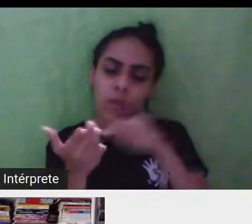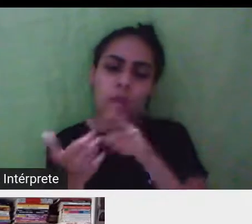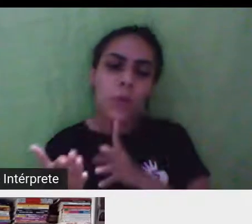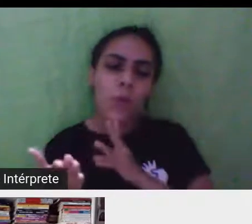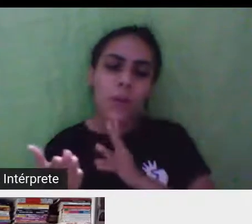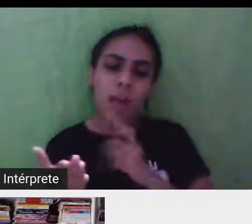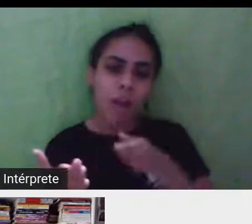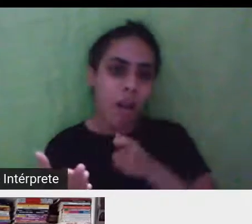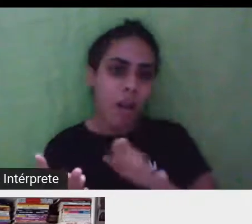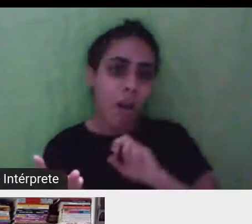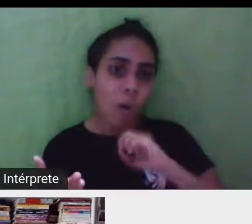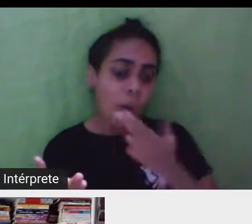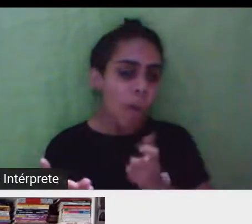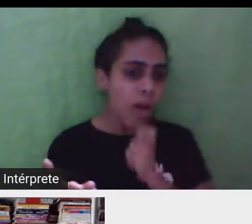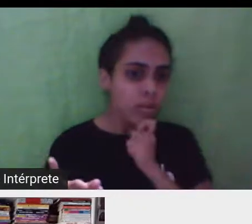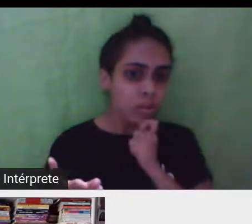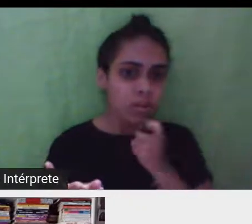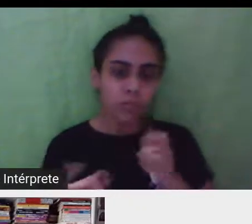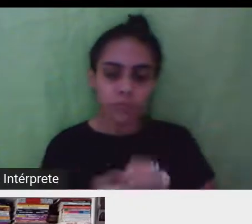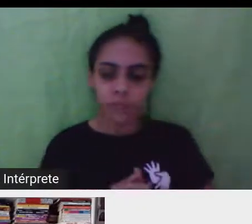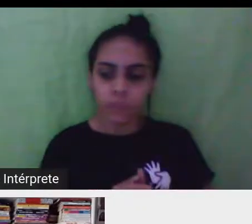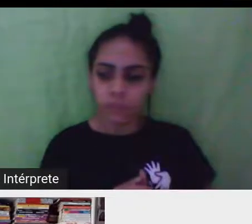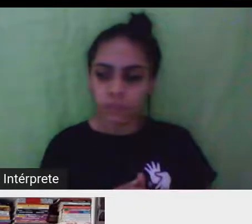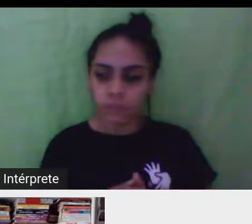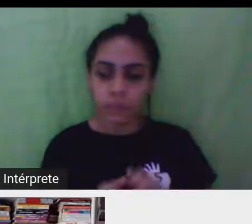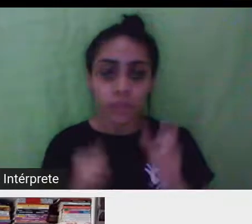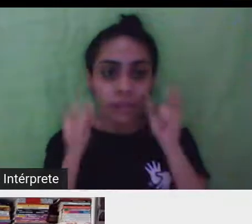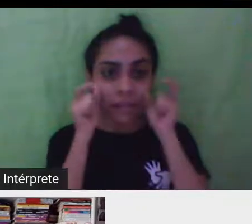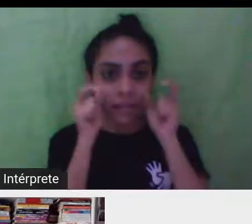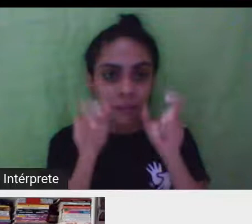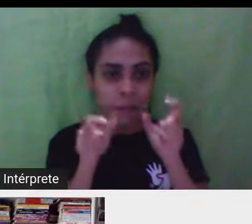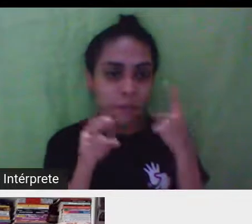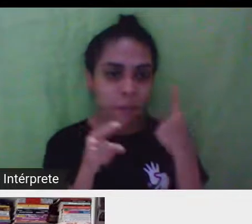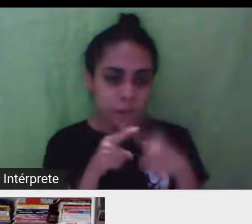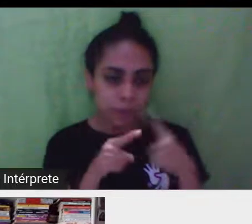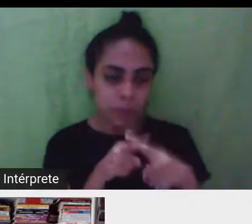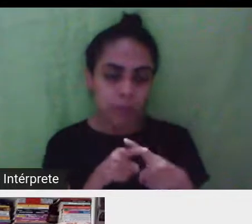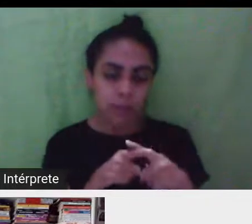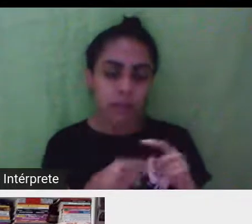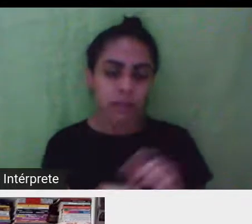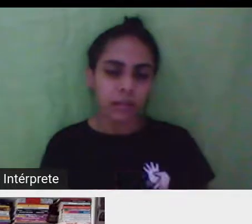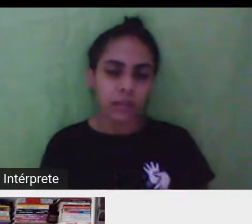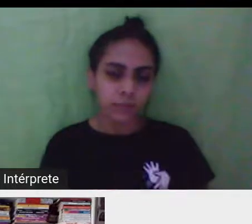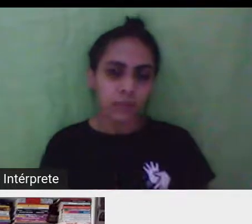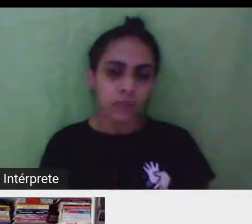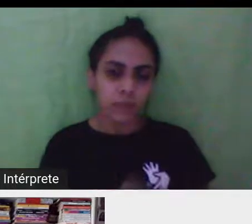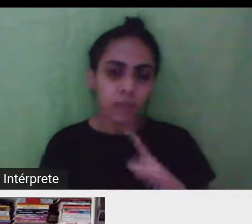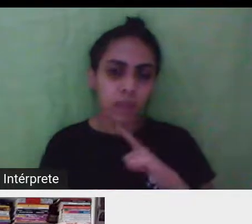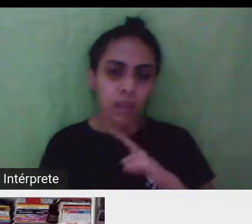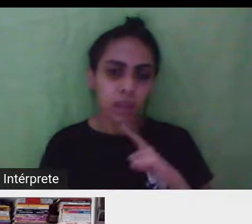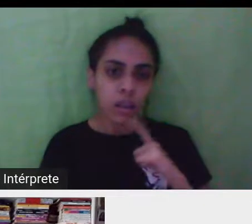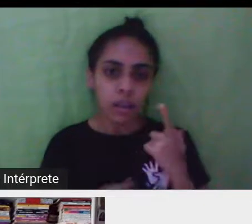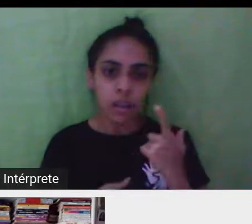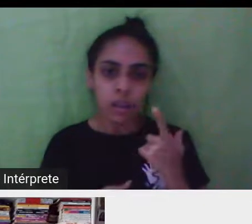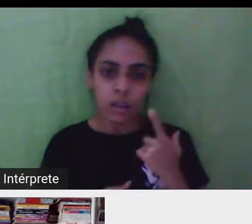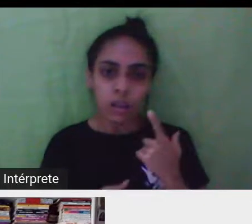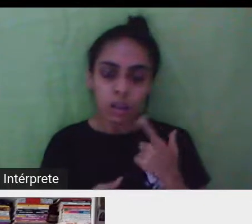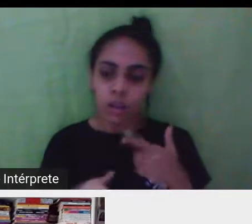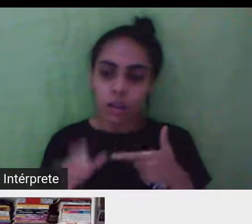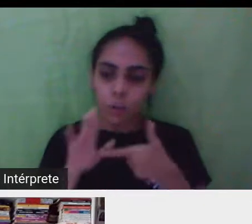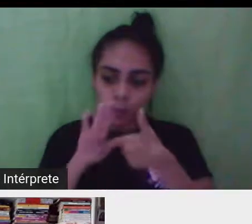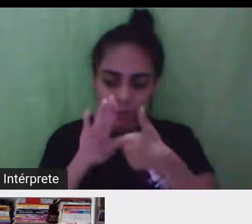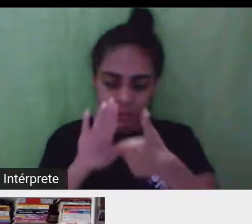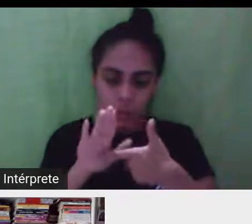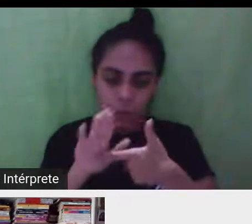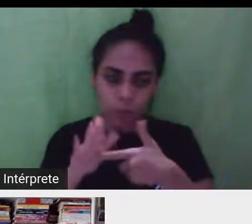É interessante, porque, assim, o livro tem até... Eu até deixei lá um resuminho, né, na apresentação que eu vou